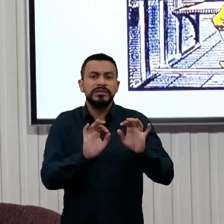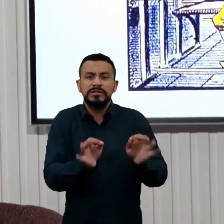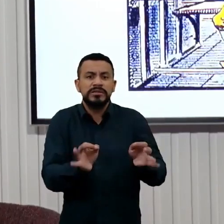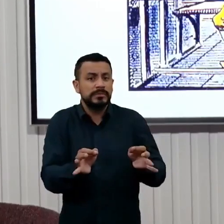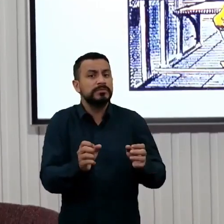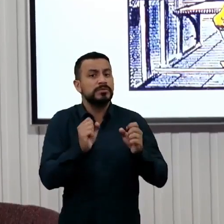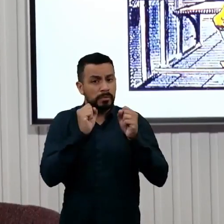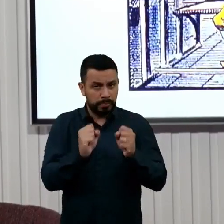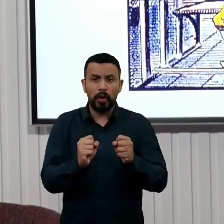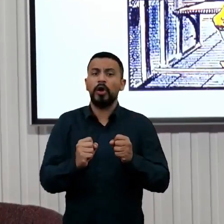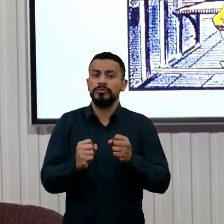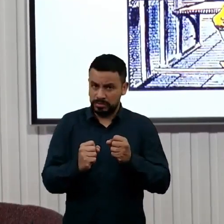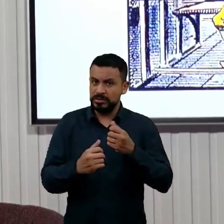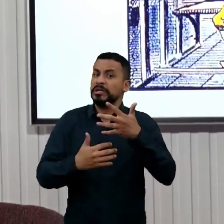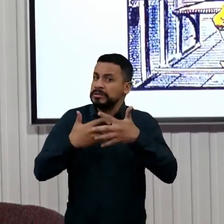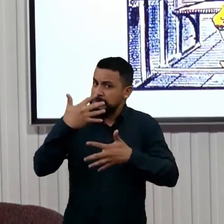pouco a pouco